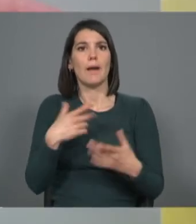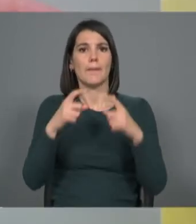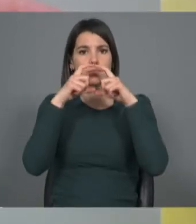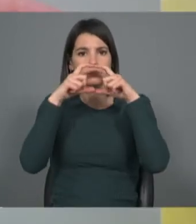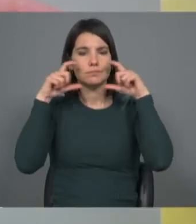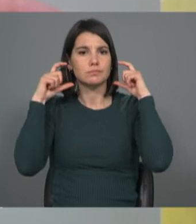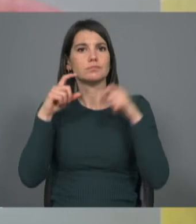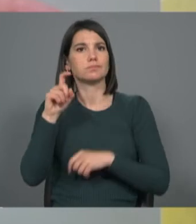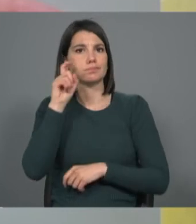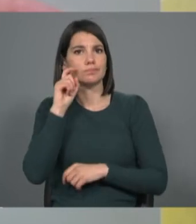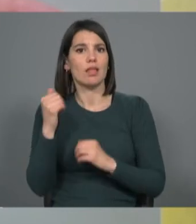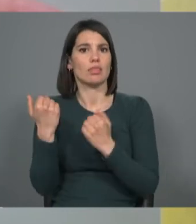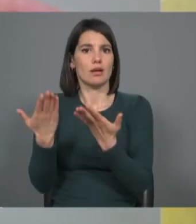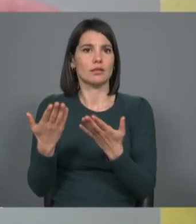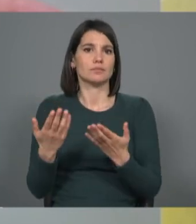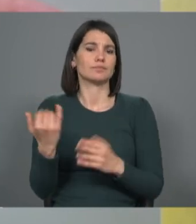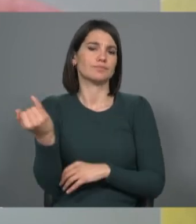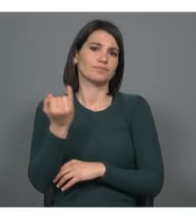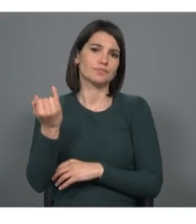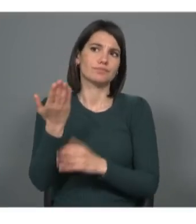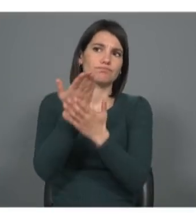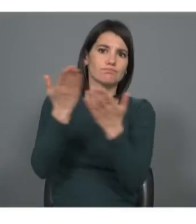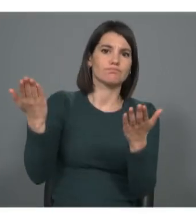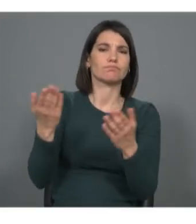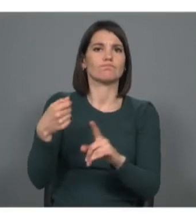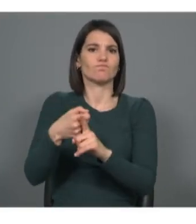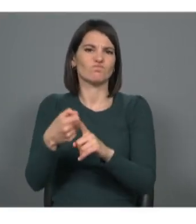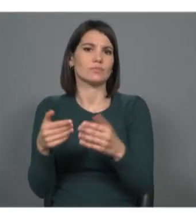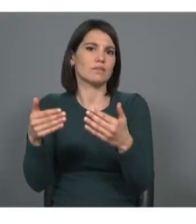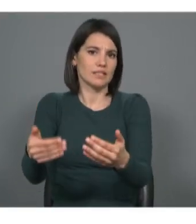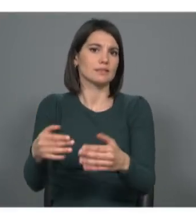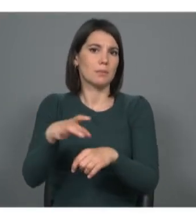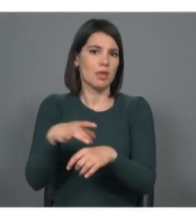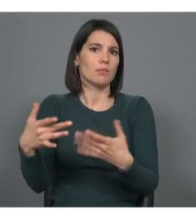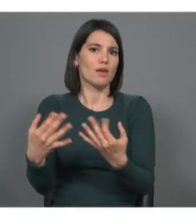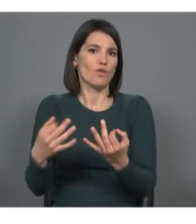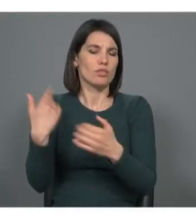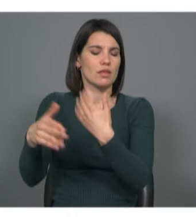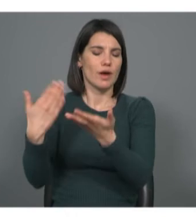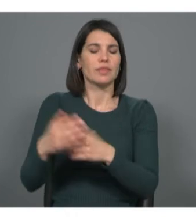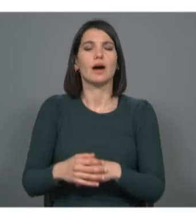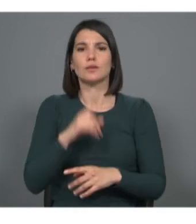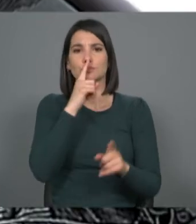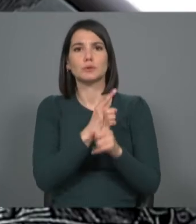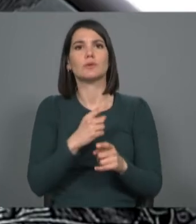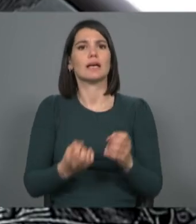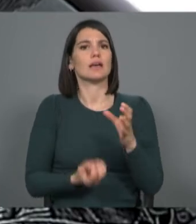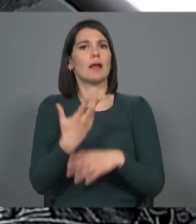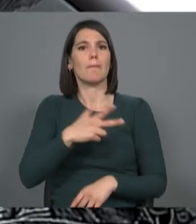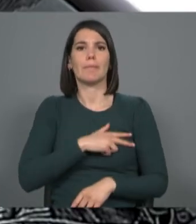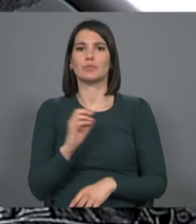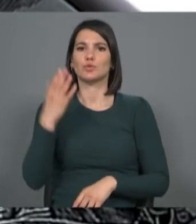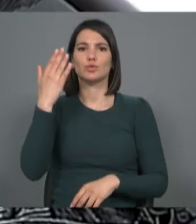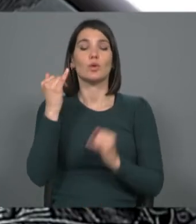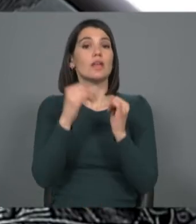proteção para doar às instituições que estavam na frente de batalha da pandemia e, ao mesmo tempo, criámos o maior Prémio de Inovação em Portugal,